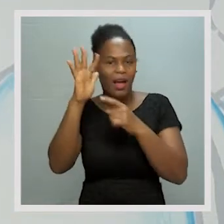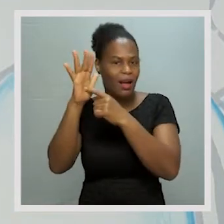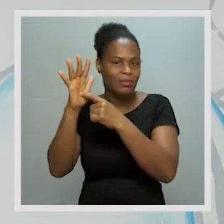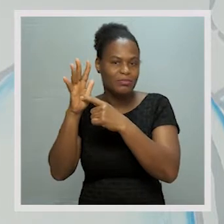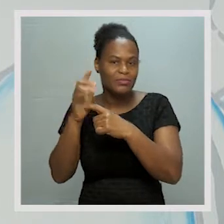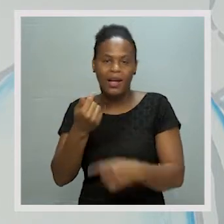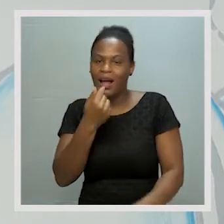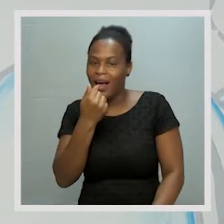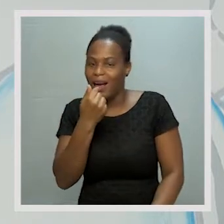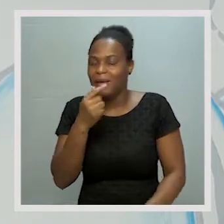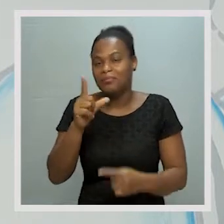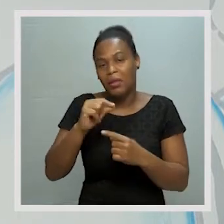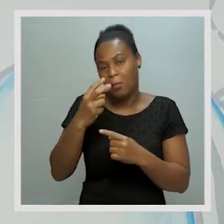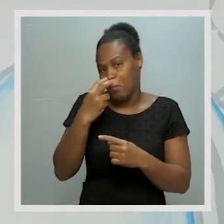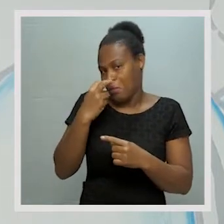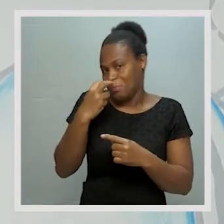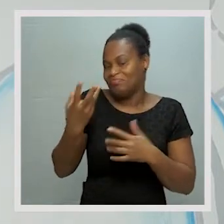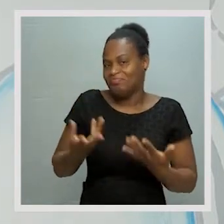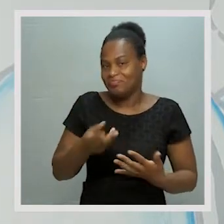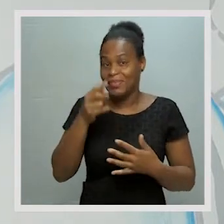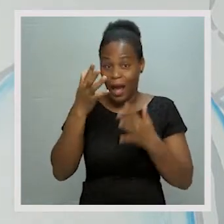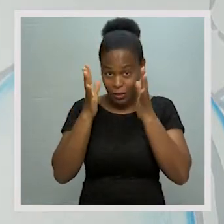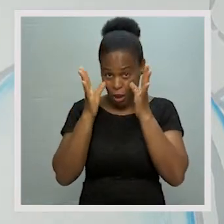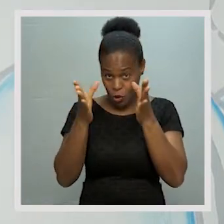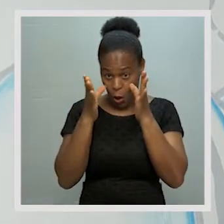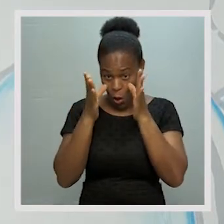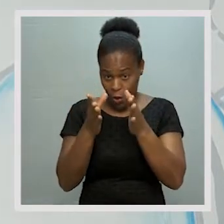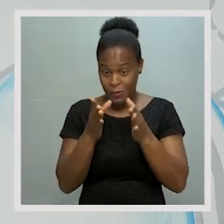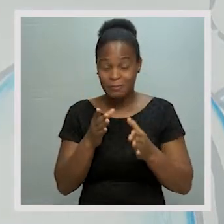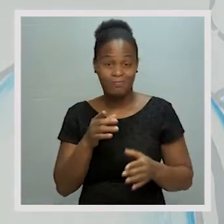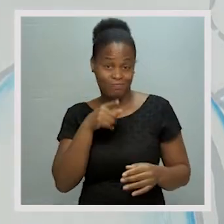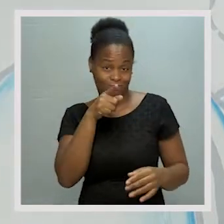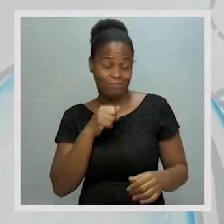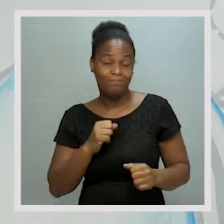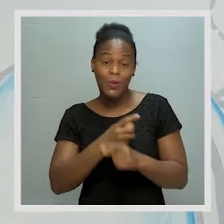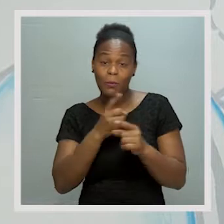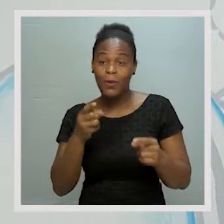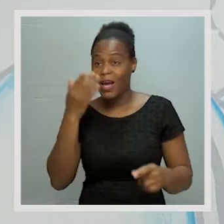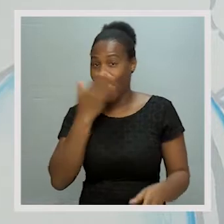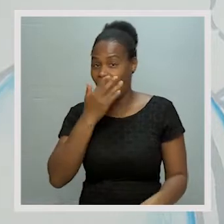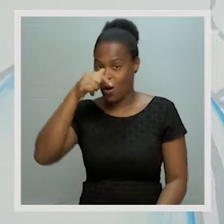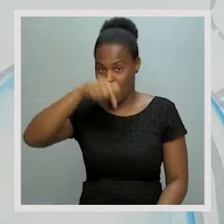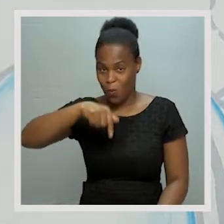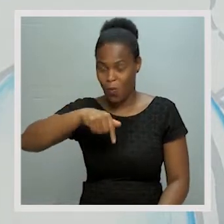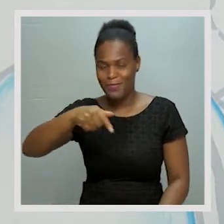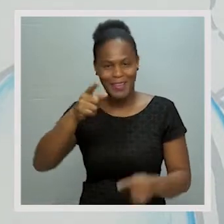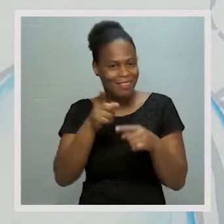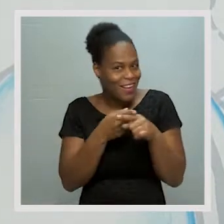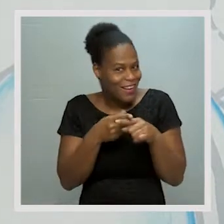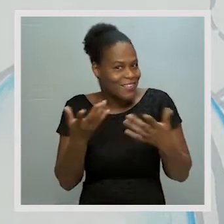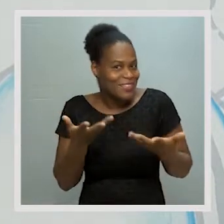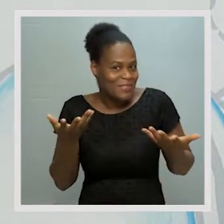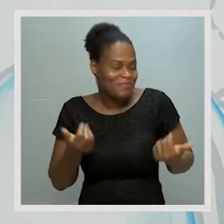paladar e olfato. Então prestem atenção porque a nossa aula vai ser bem